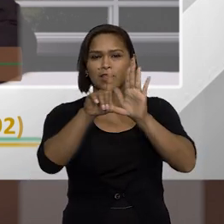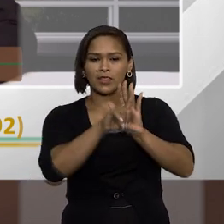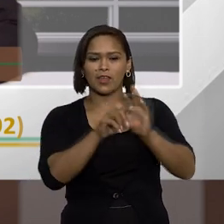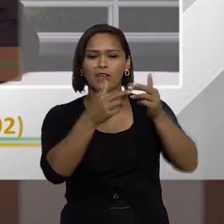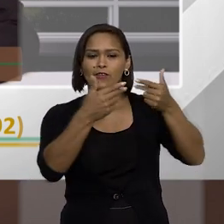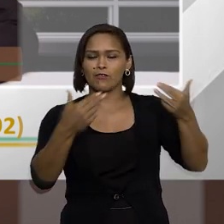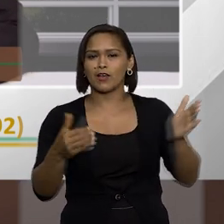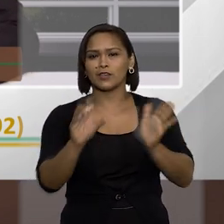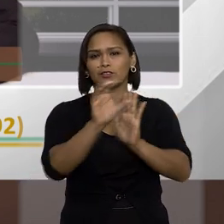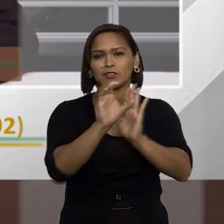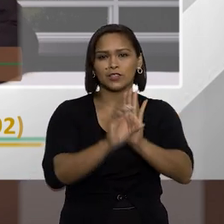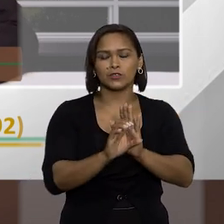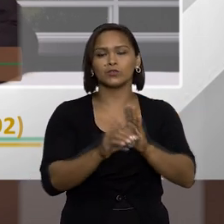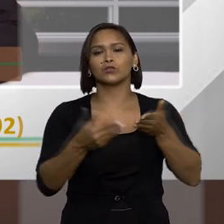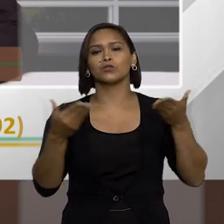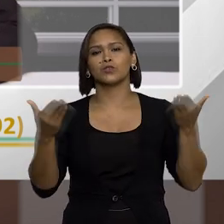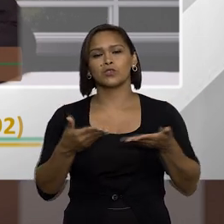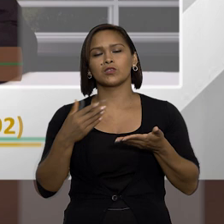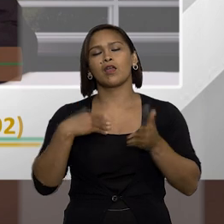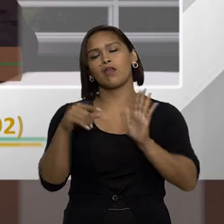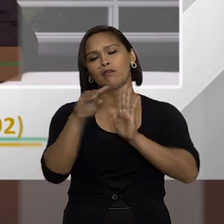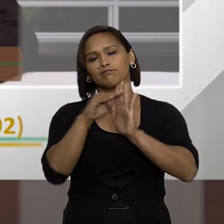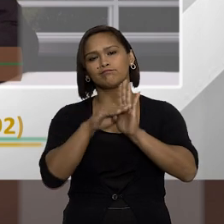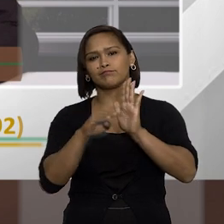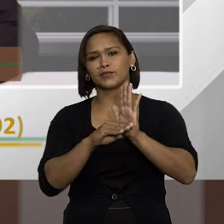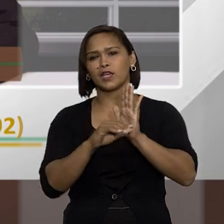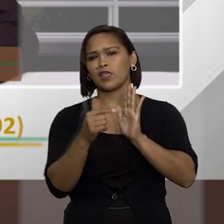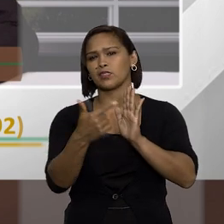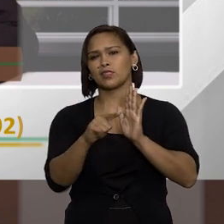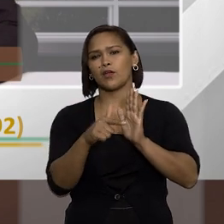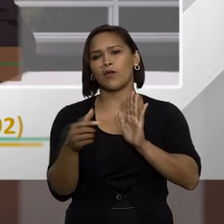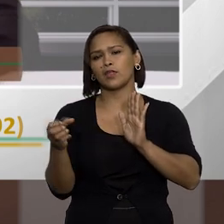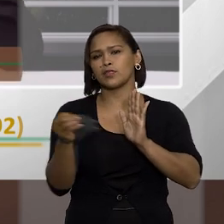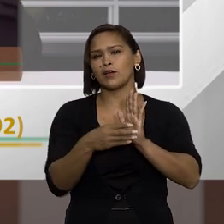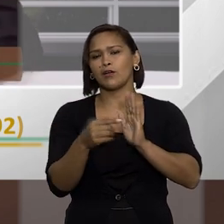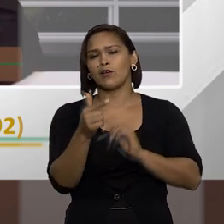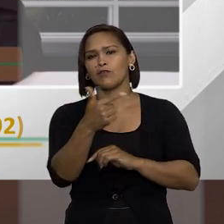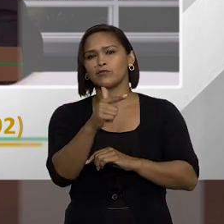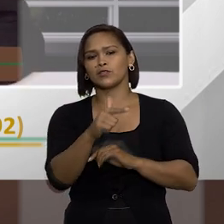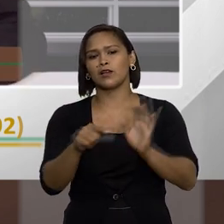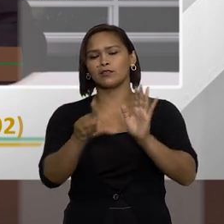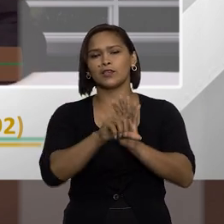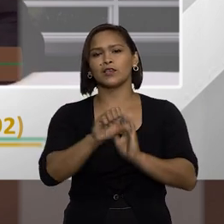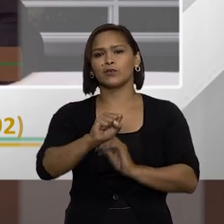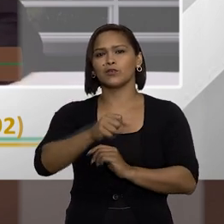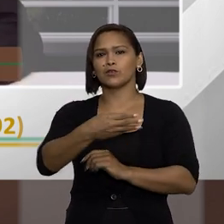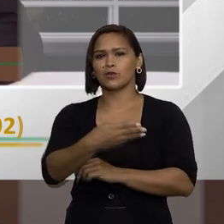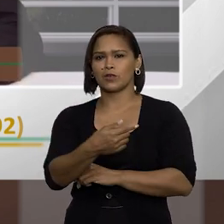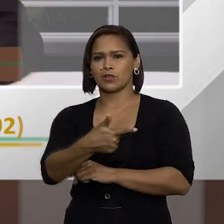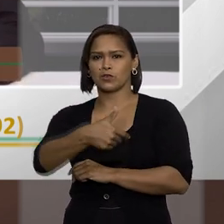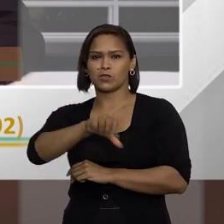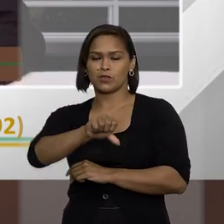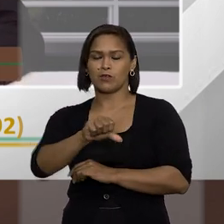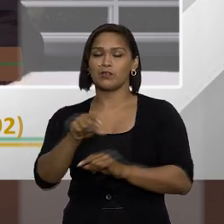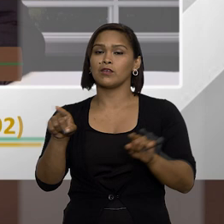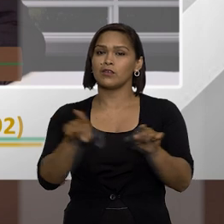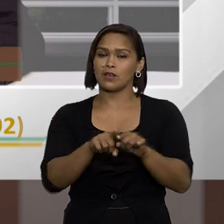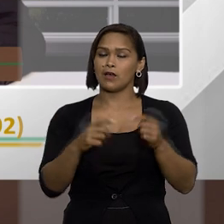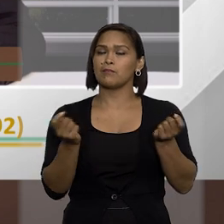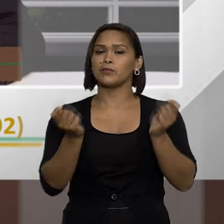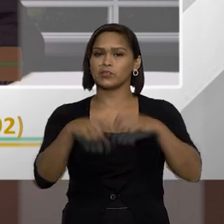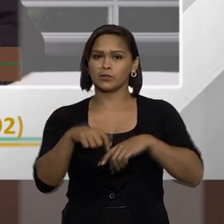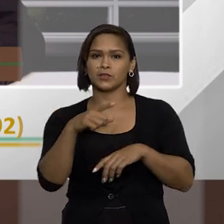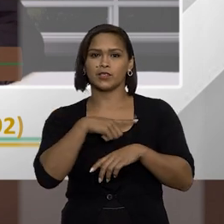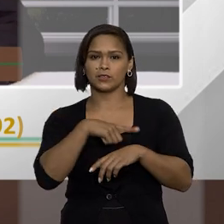previsto em muitos estatutos também, já é um dispositivo que não é uma inovação da lei 8.429. Ela também